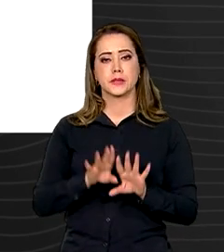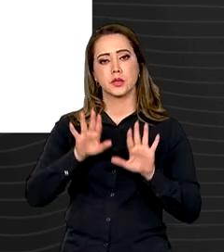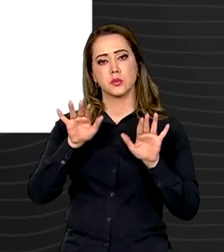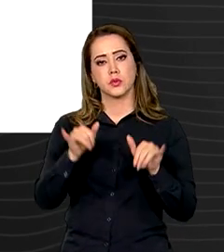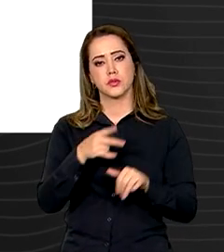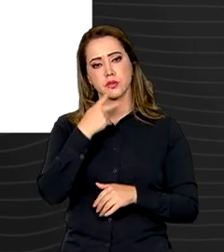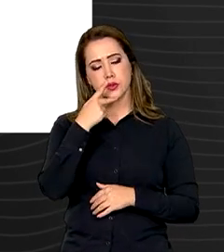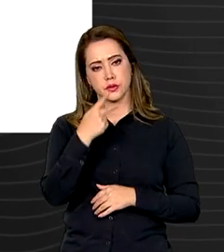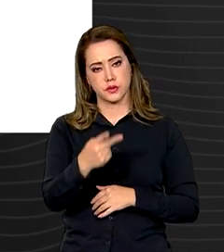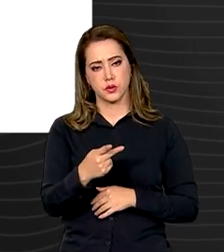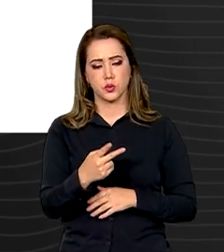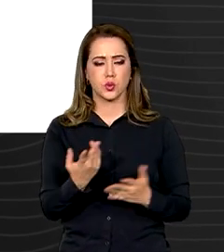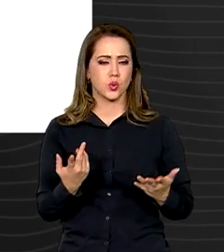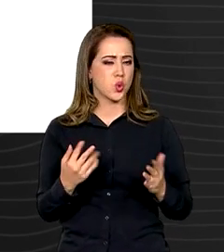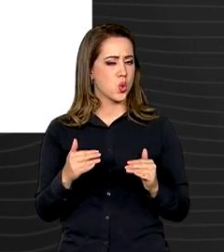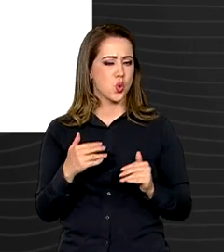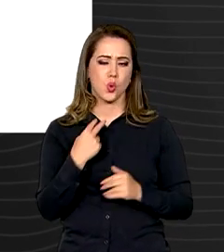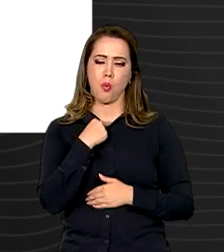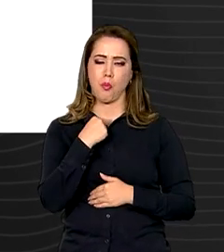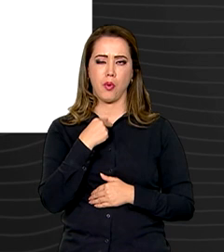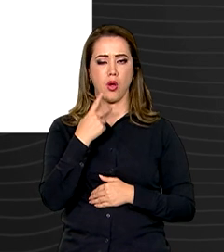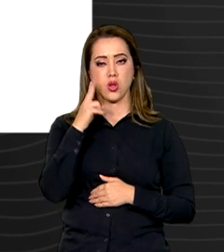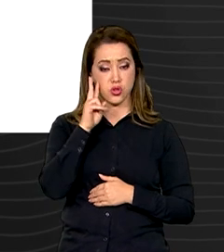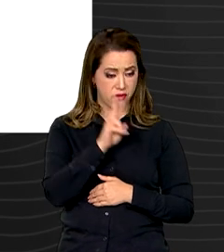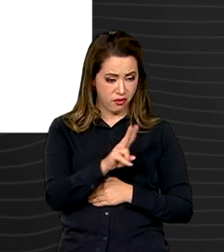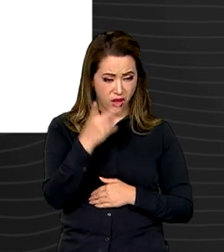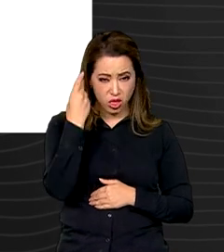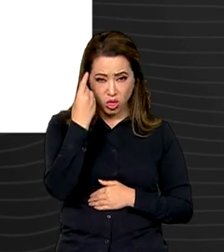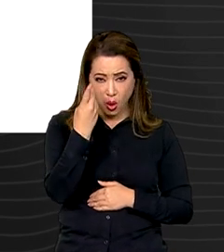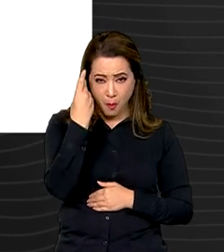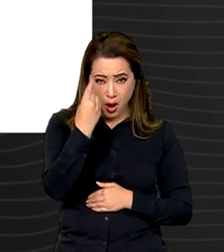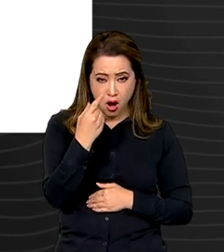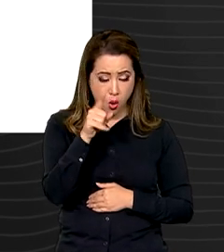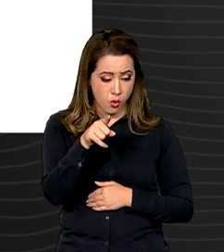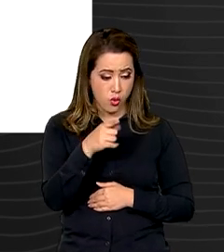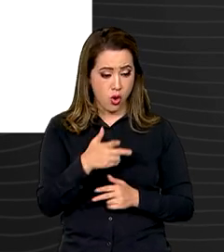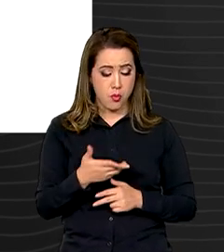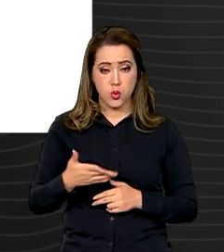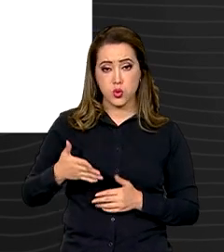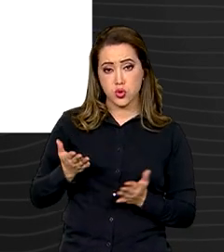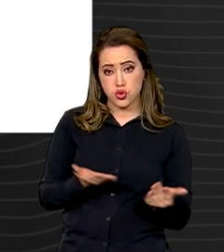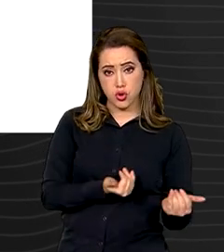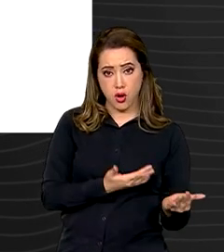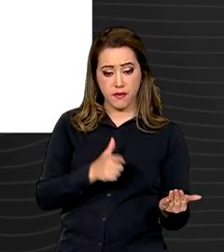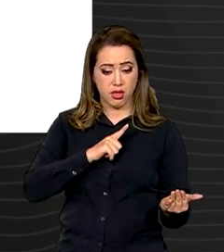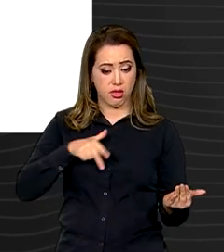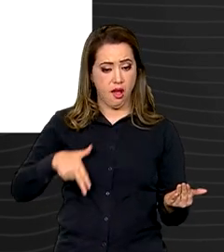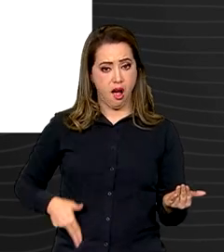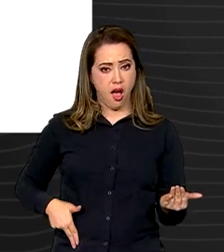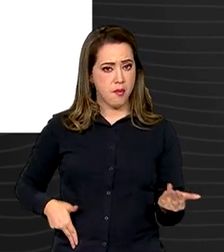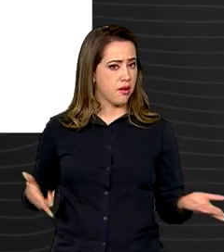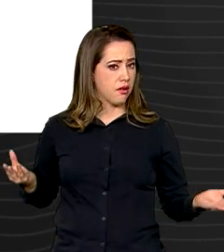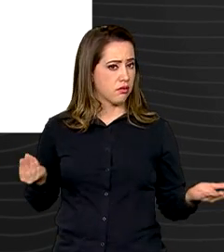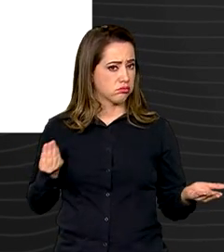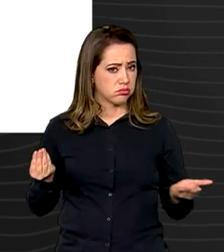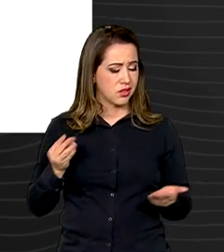dizendo que não podemos normalizar armas acessíveis para jovens na nossa sociedade e tragédias como